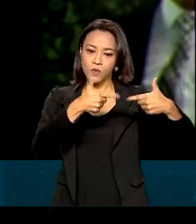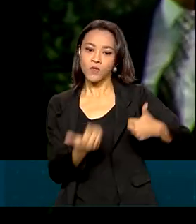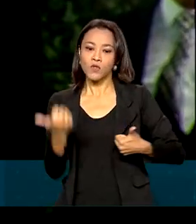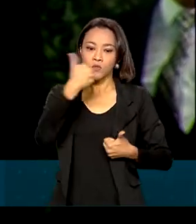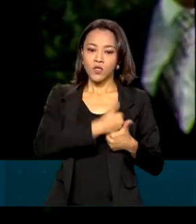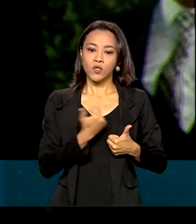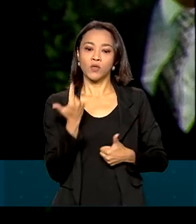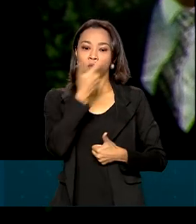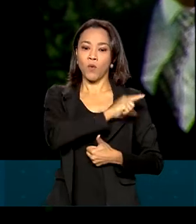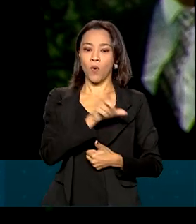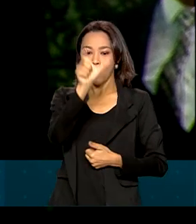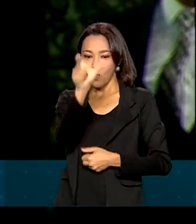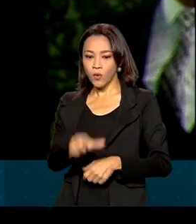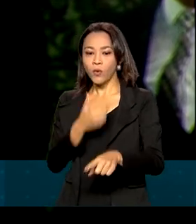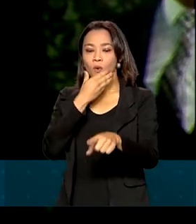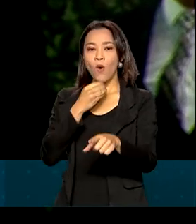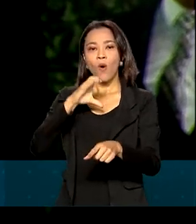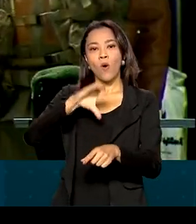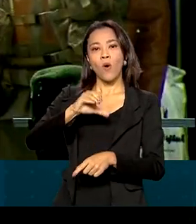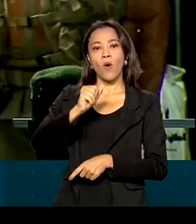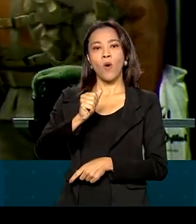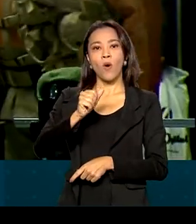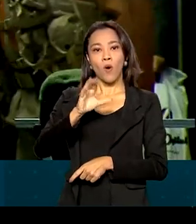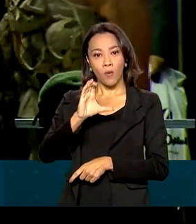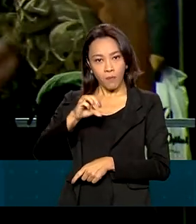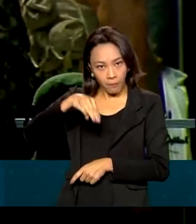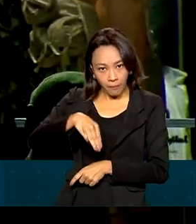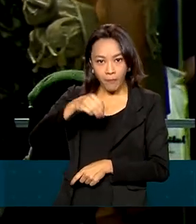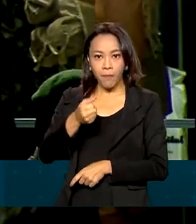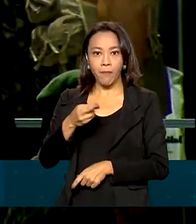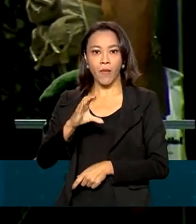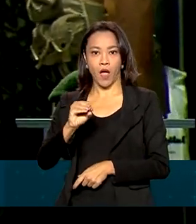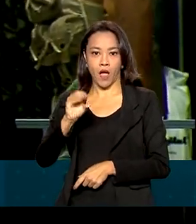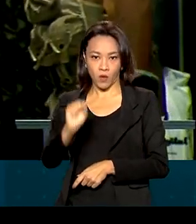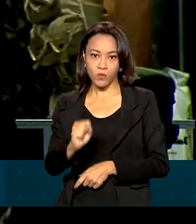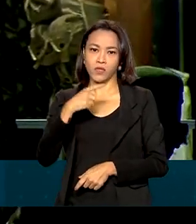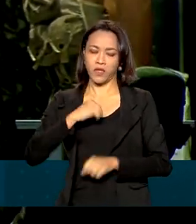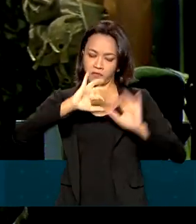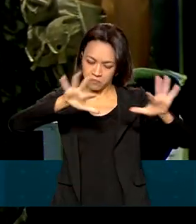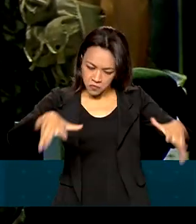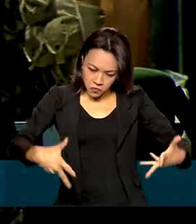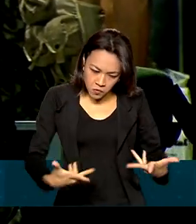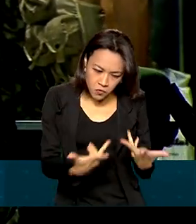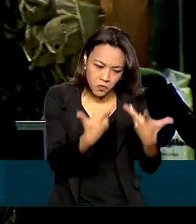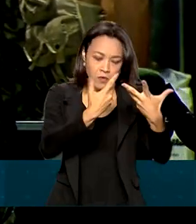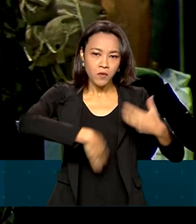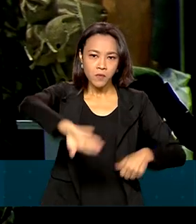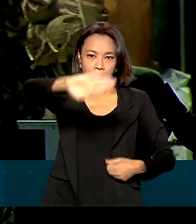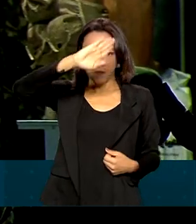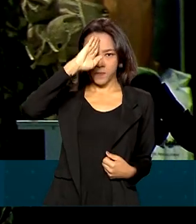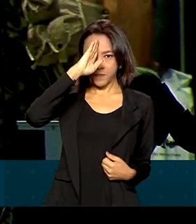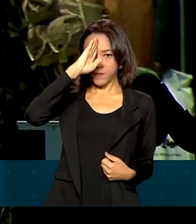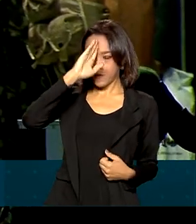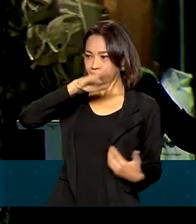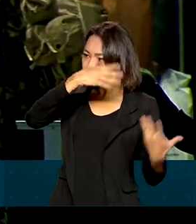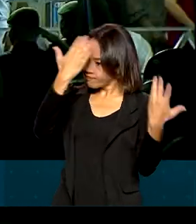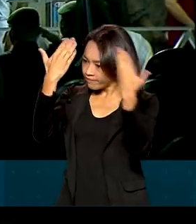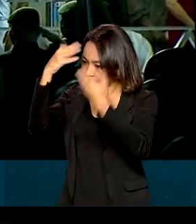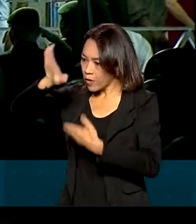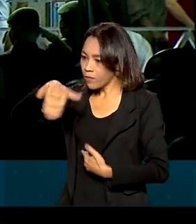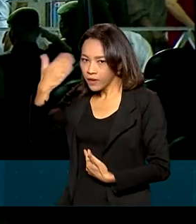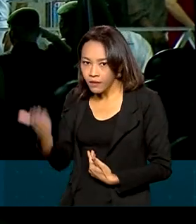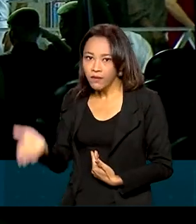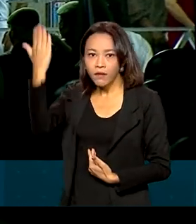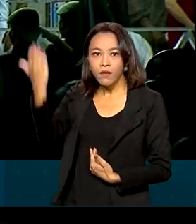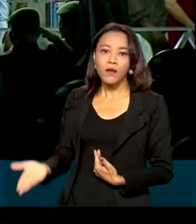general de exército Marco Antônio Freire Gomes. A solenidade contou com honras militares prestadas ao presidente da República, Jair